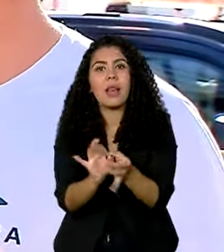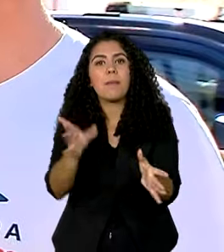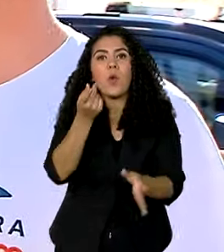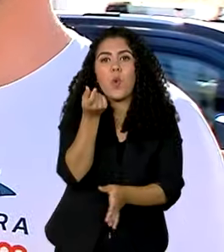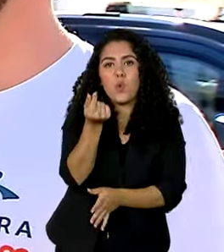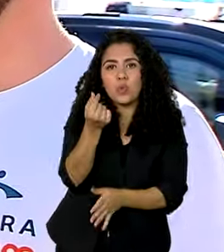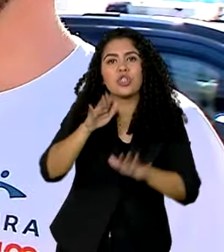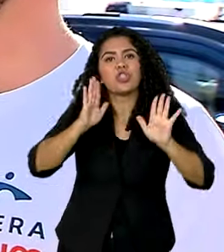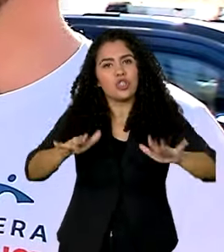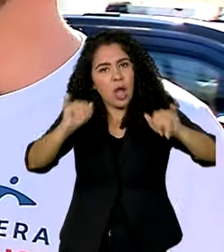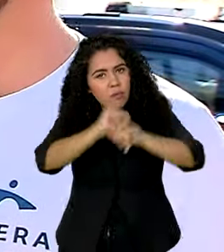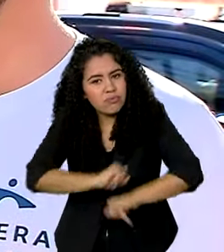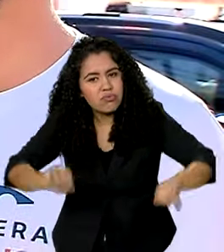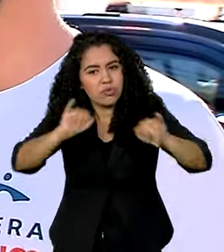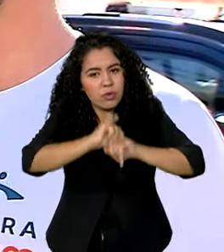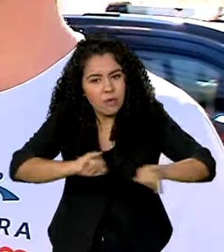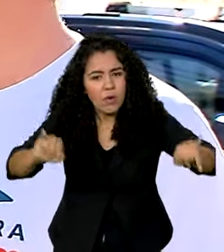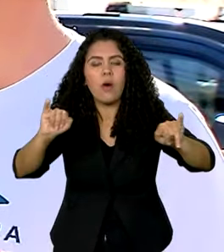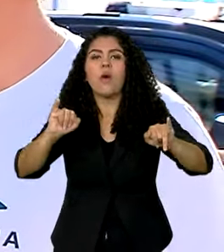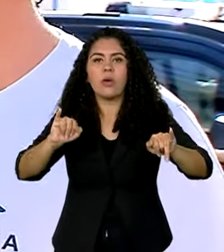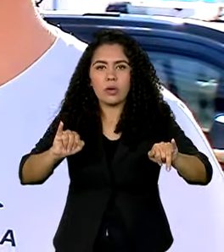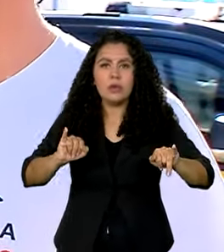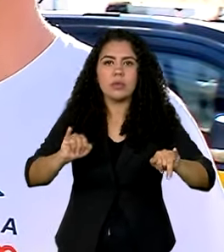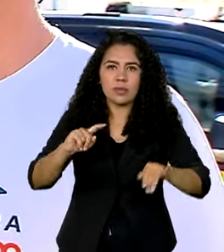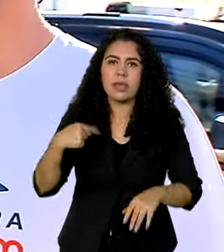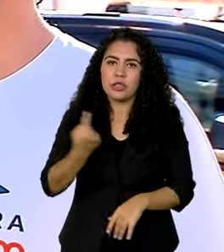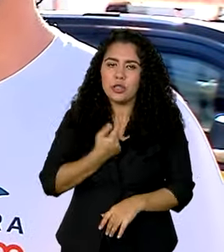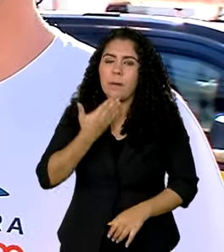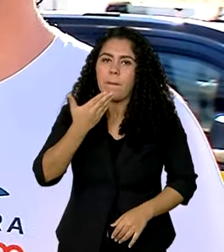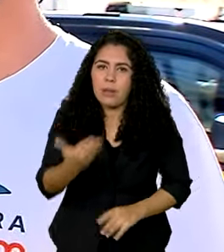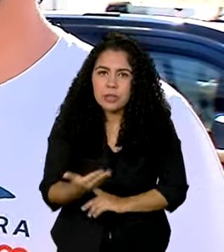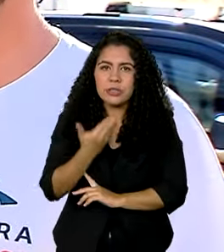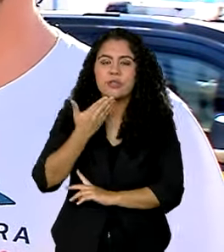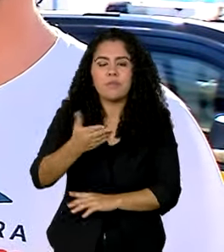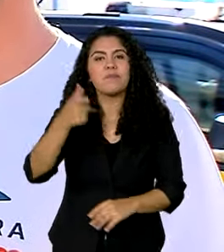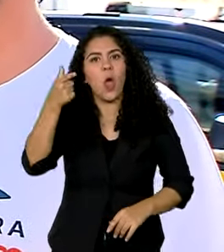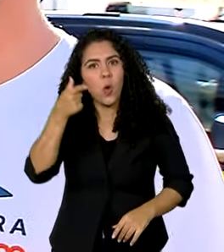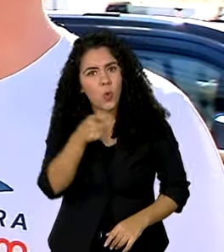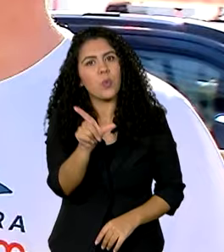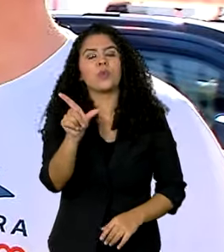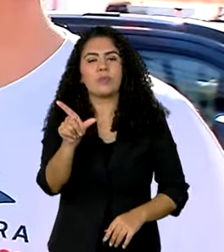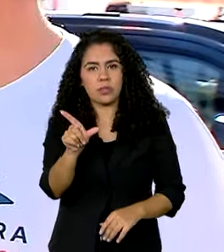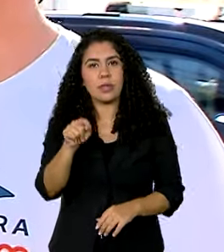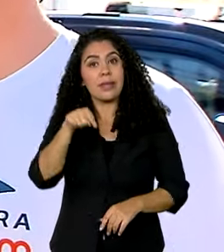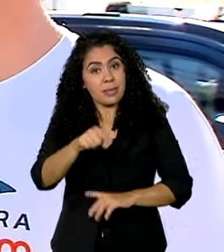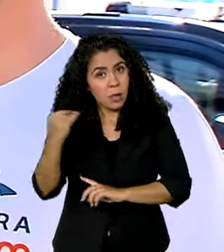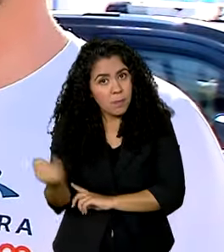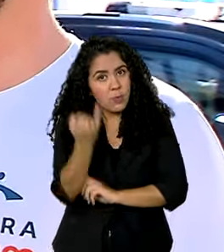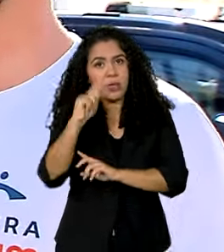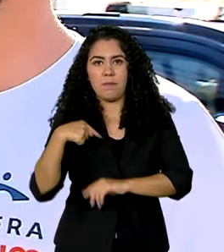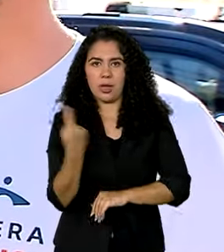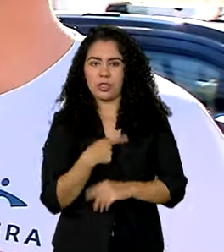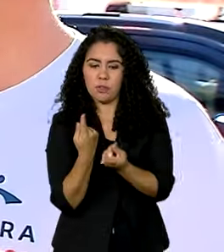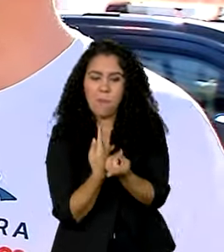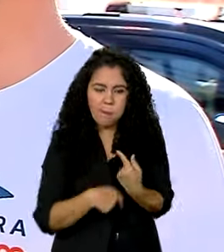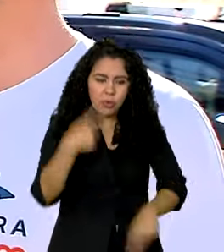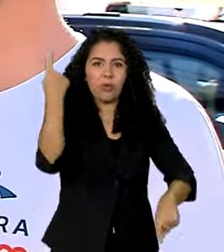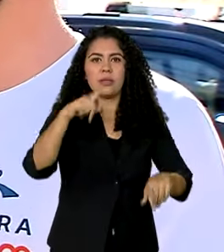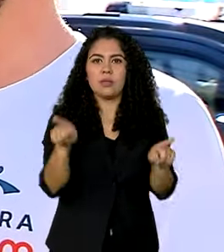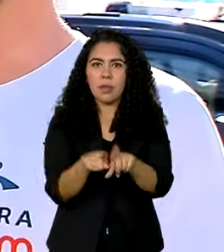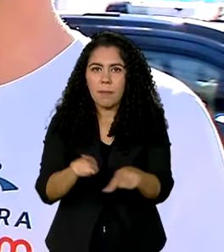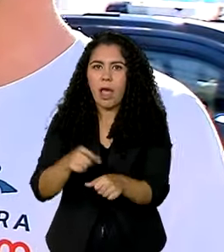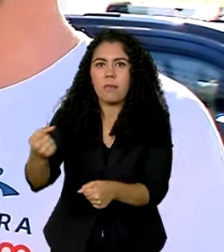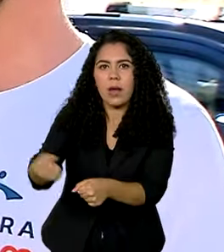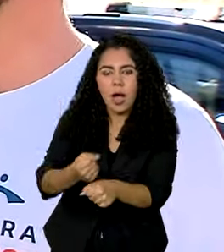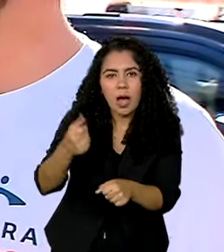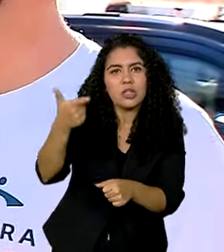divulgadas, que vêm ao encontro daquilo que solicitávamos, e vai ser fundamental para esse reerguimento, para esse processo de recuperação das empresas,